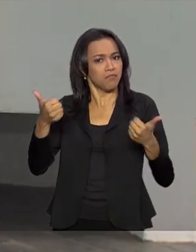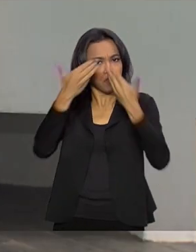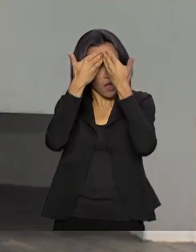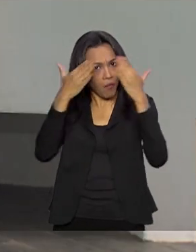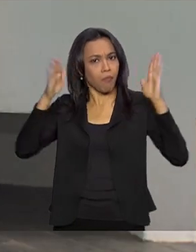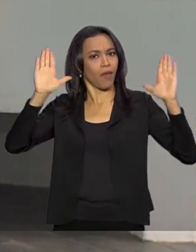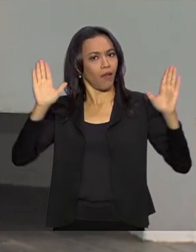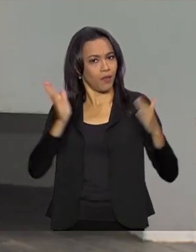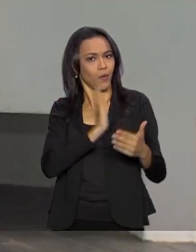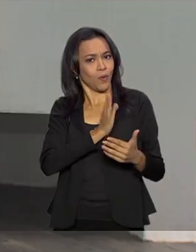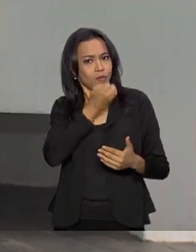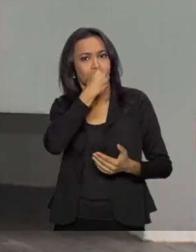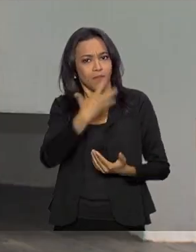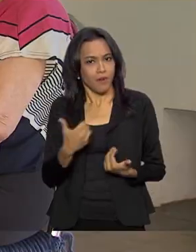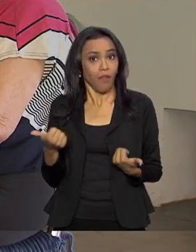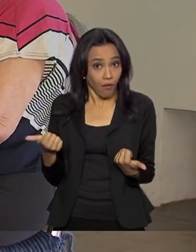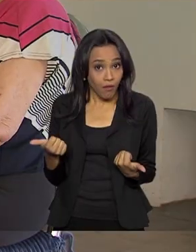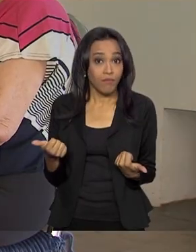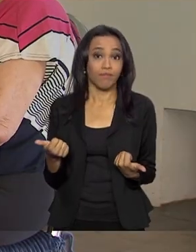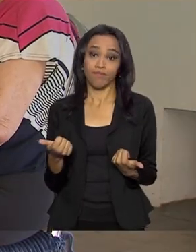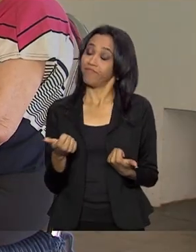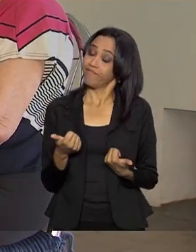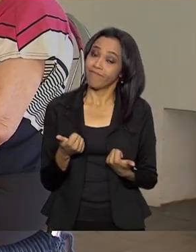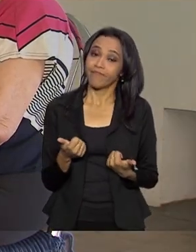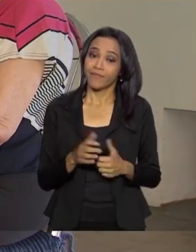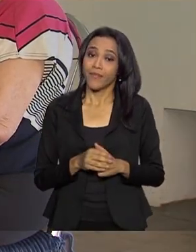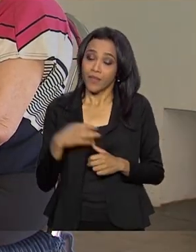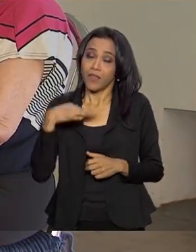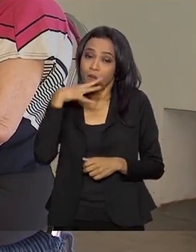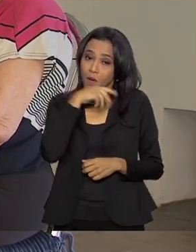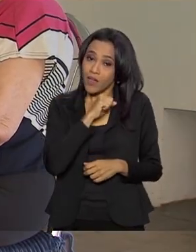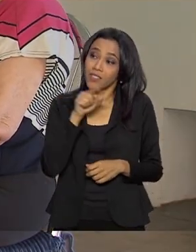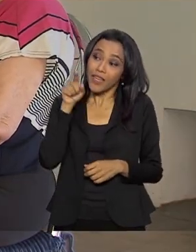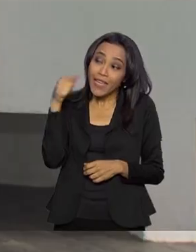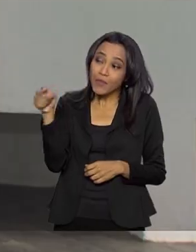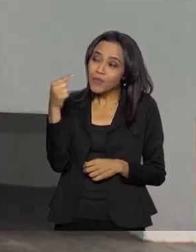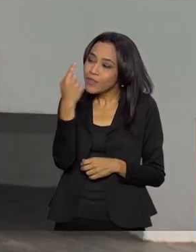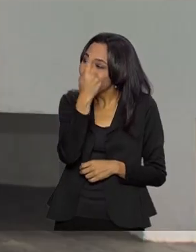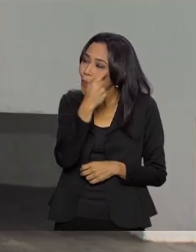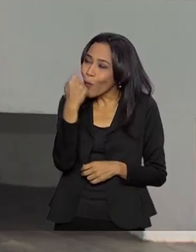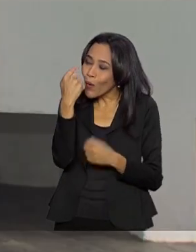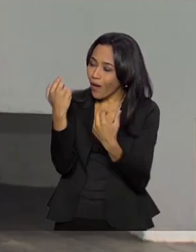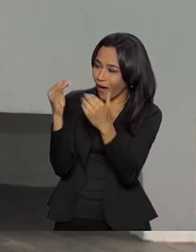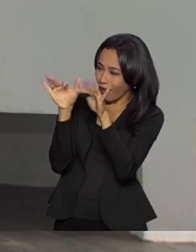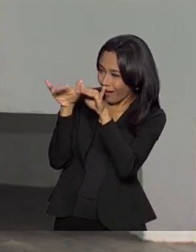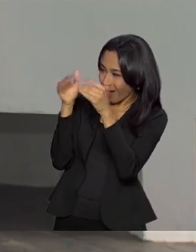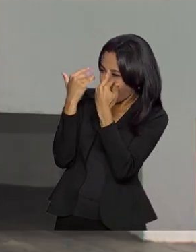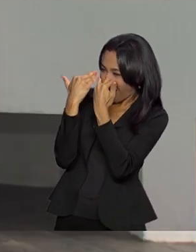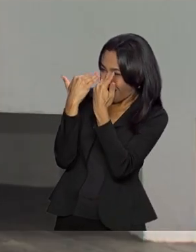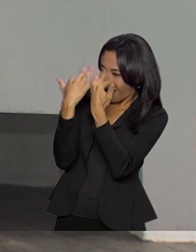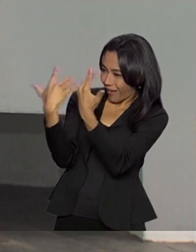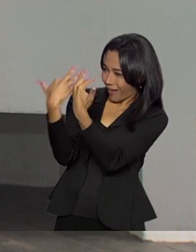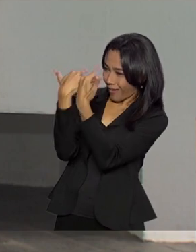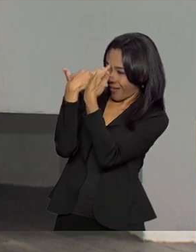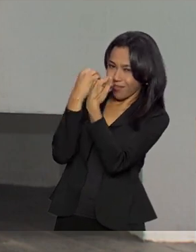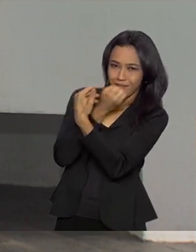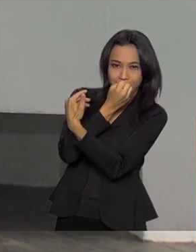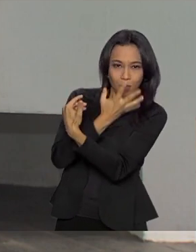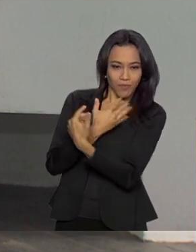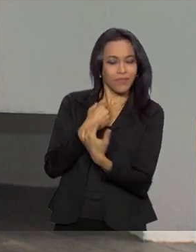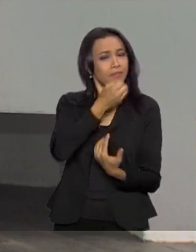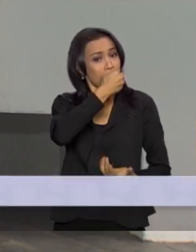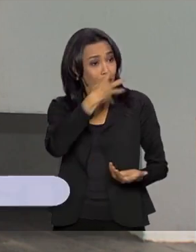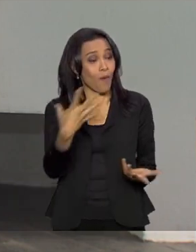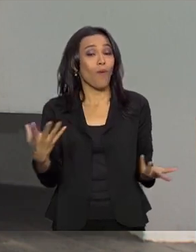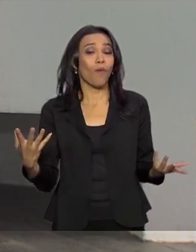com um coração bom, né? Coração bom. Eu acho que é isso que vem do seu olho para a gente. que bom, que bom. É isso. Porque é muito bom a